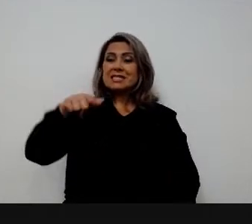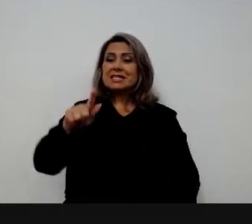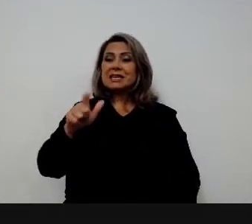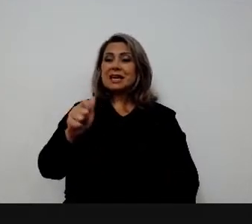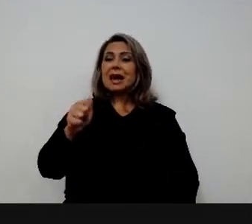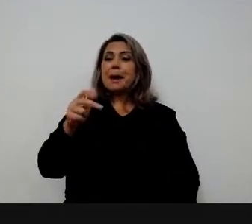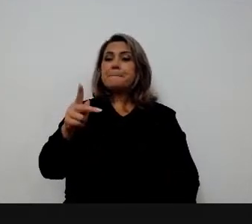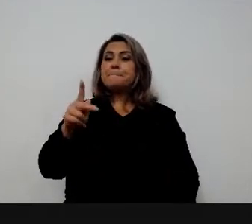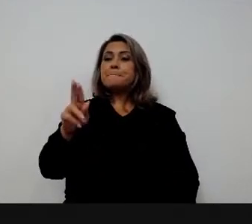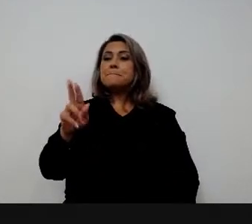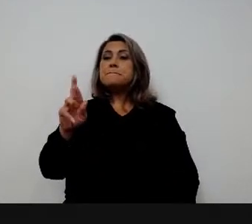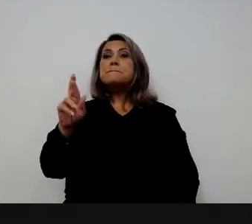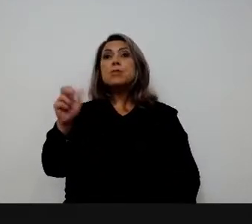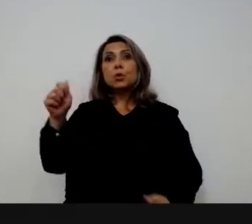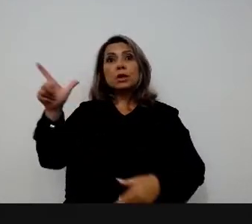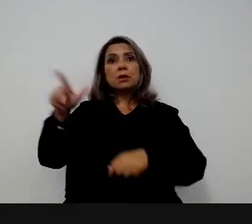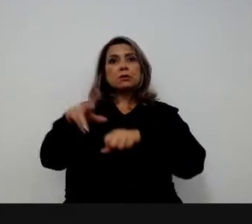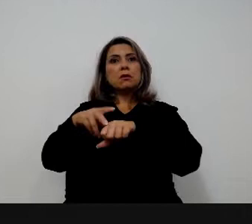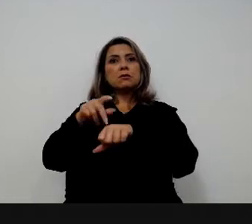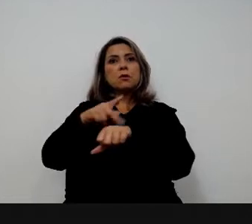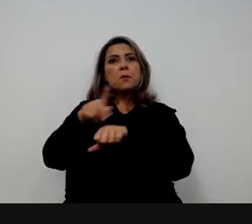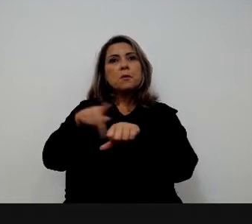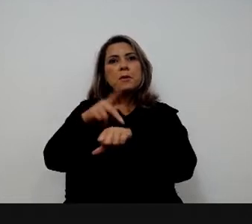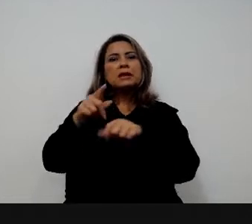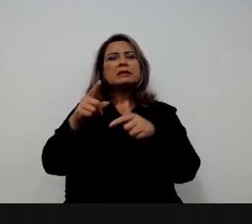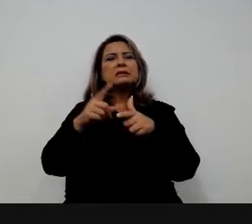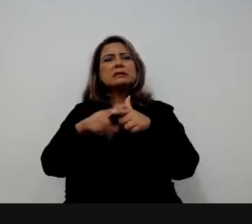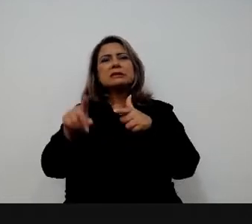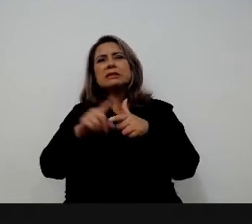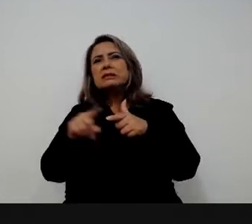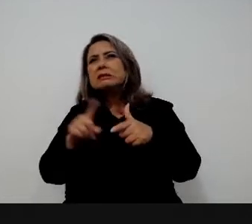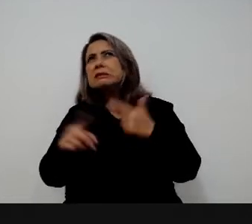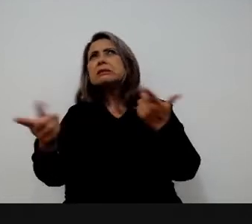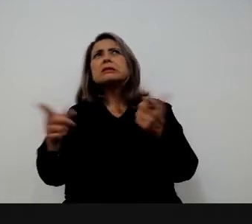2021. Gestão de crises, inteligência artificial,